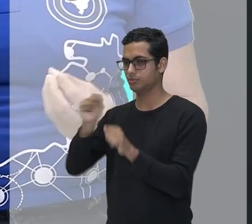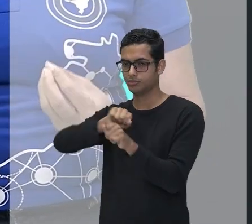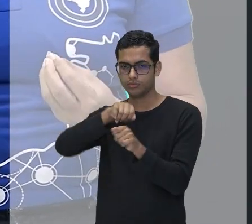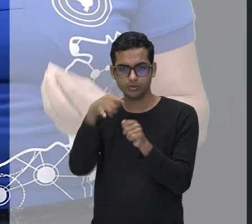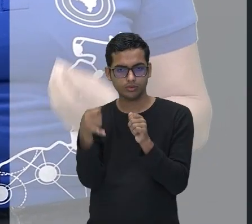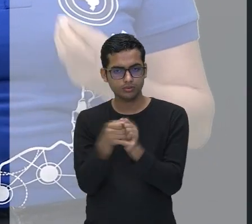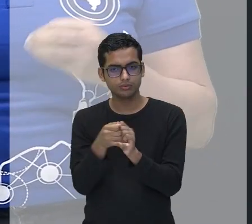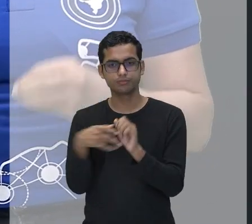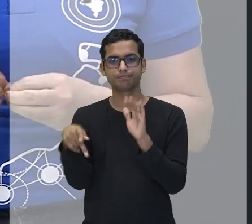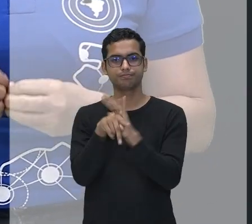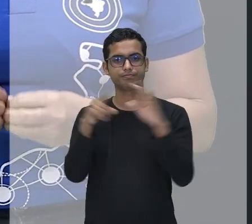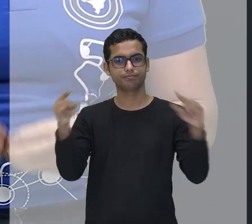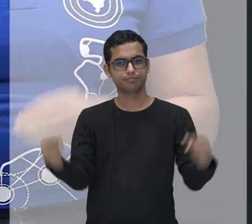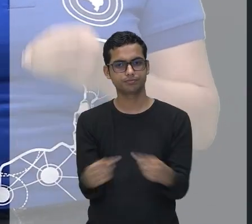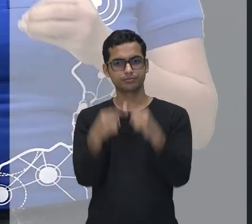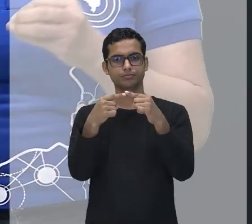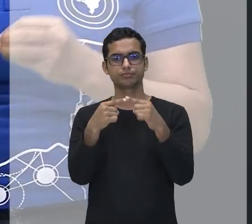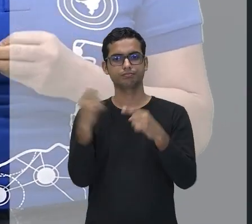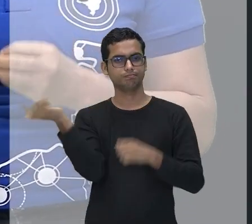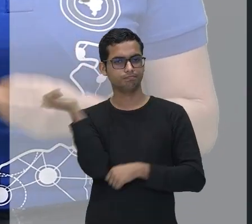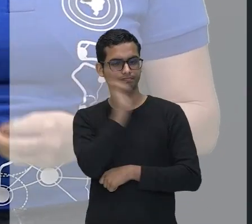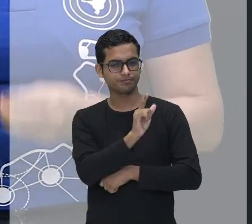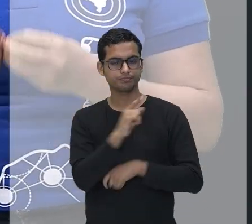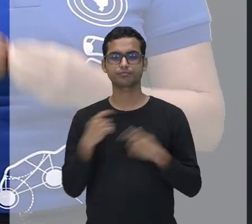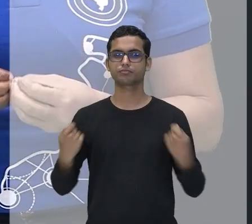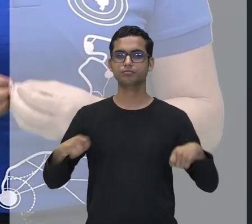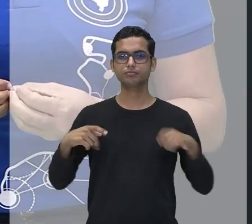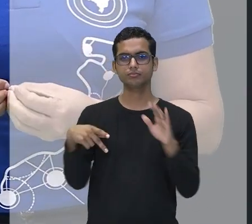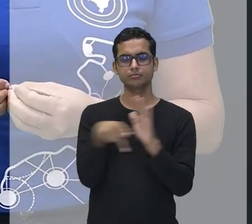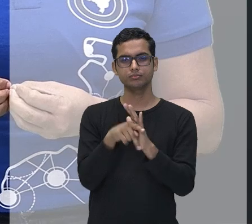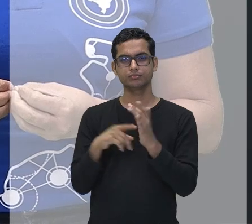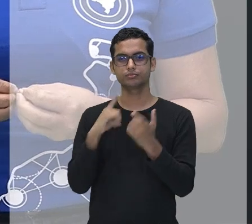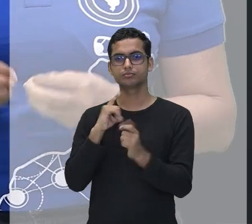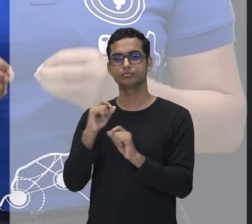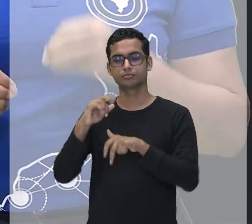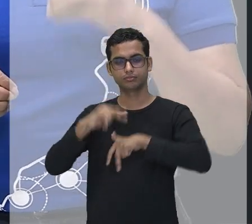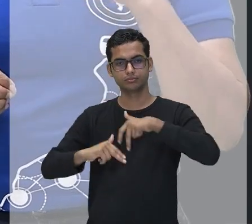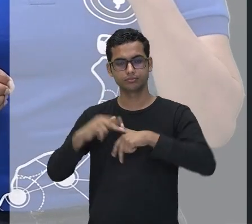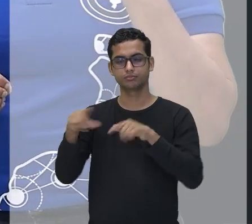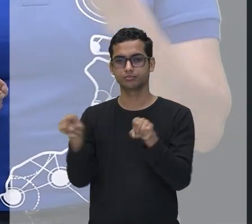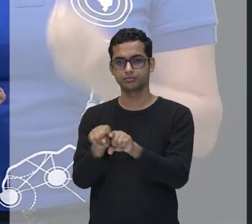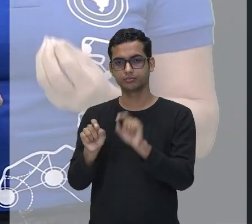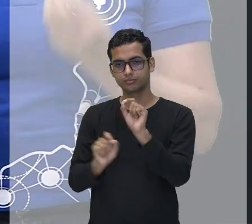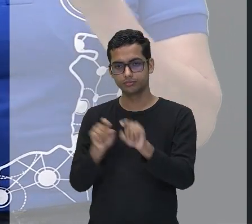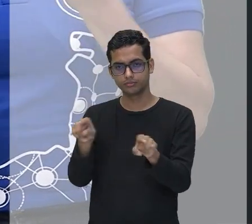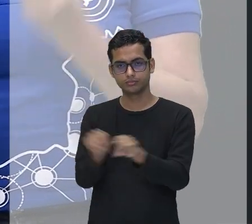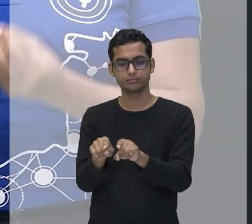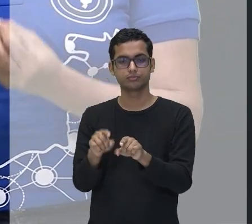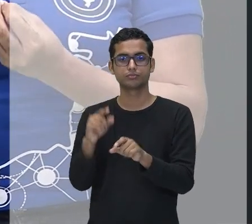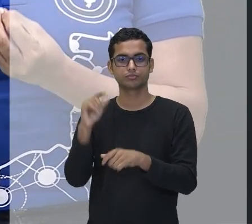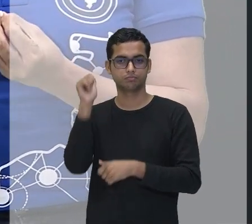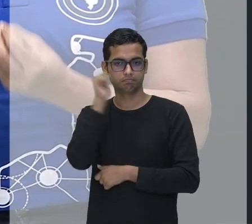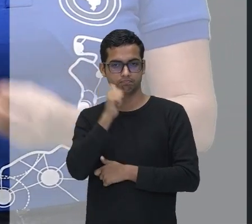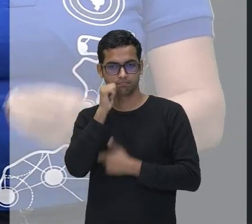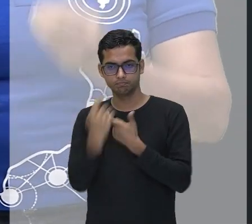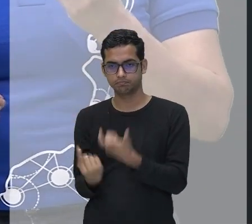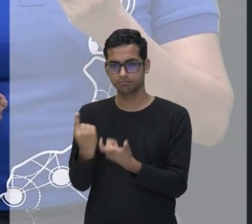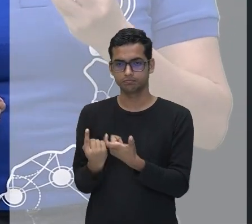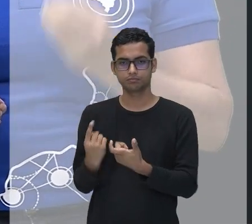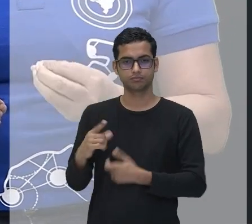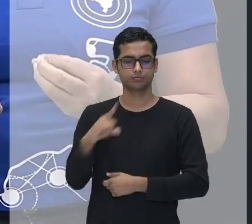concordar, deve estar no singular feminino. Então, homem bonito.